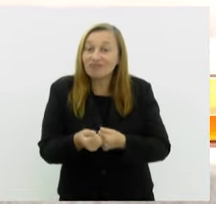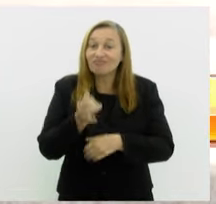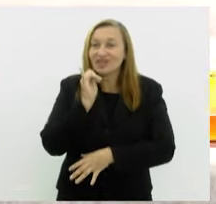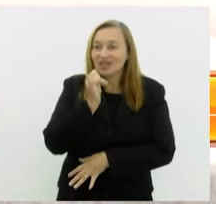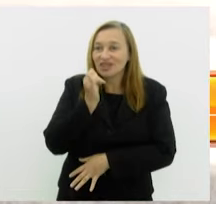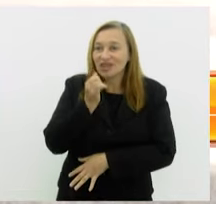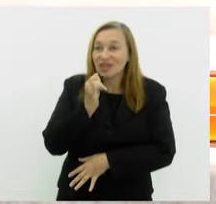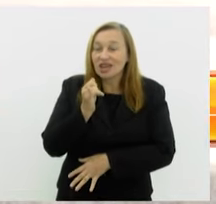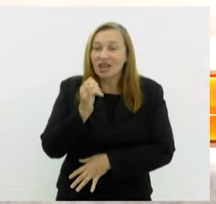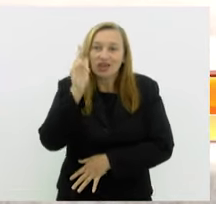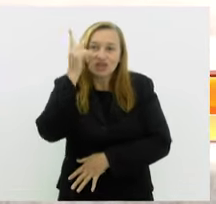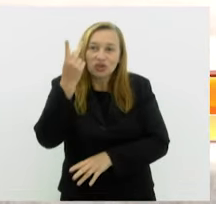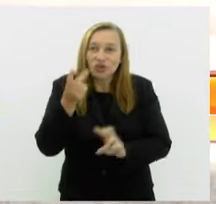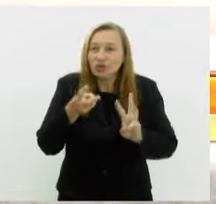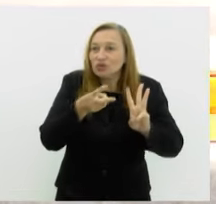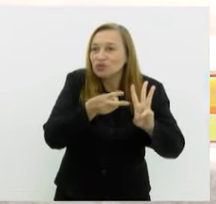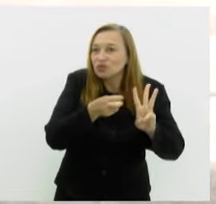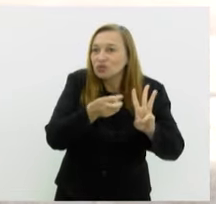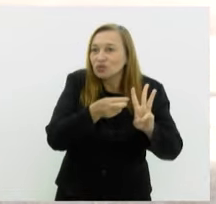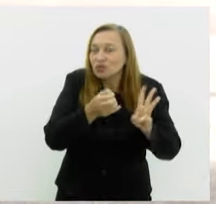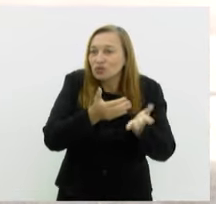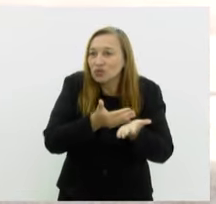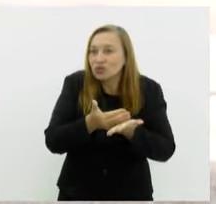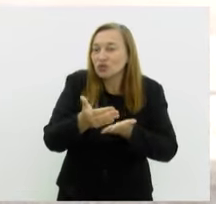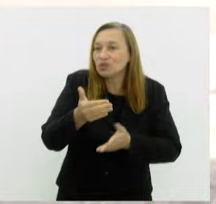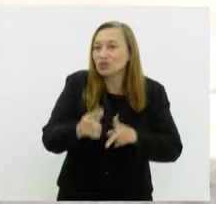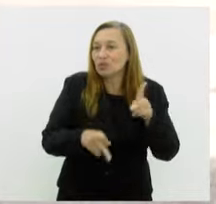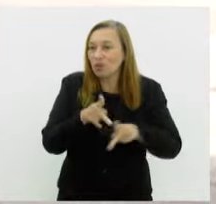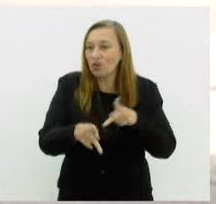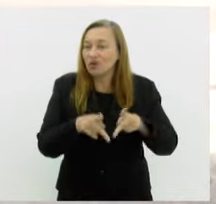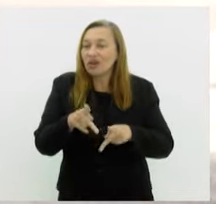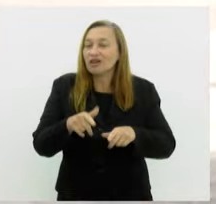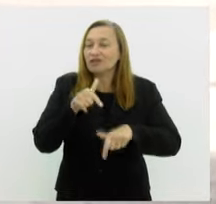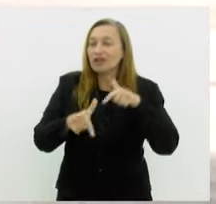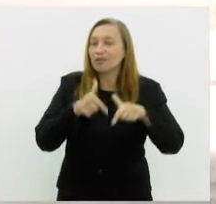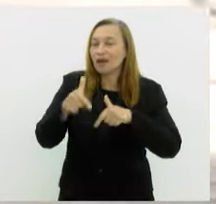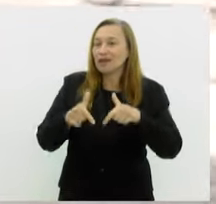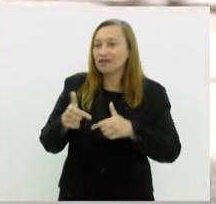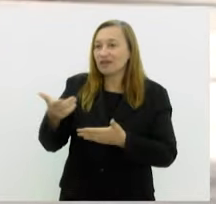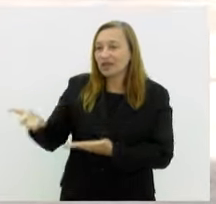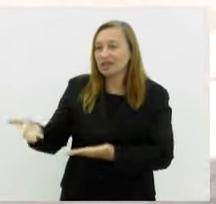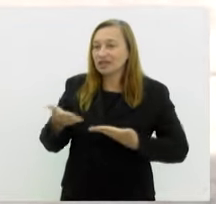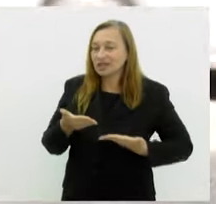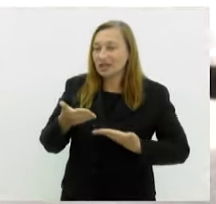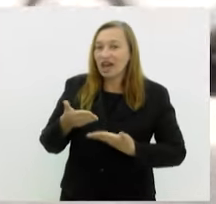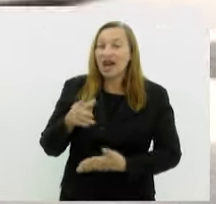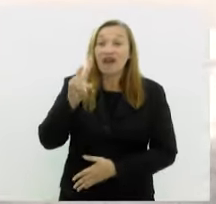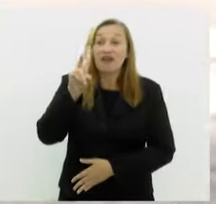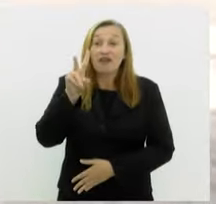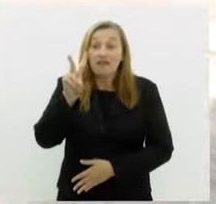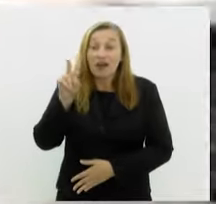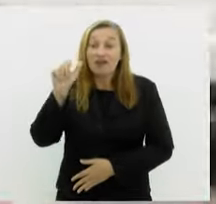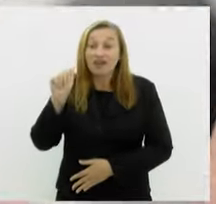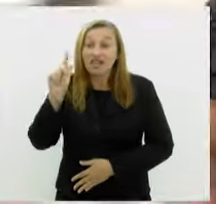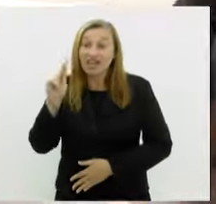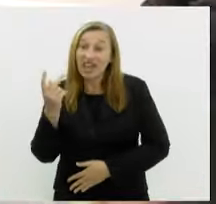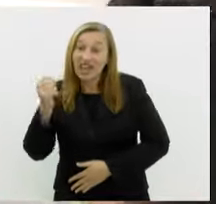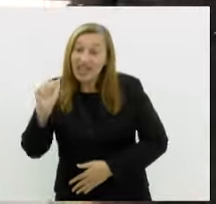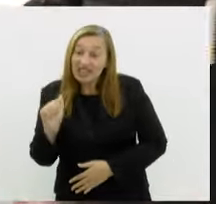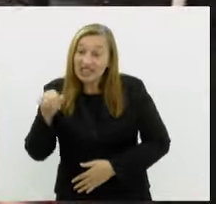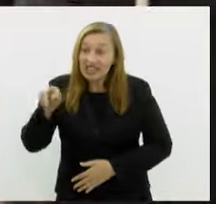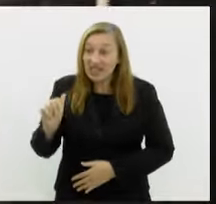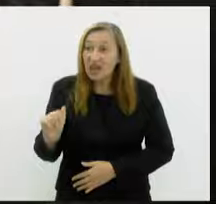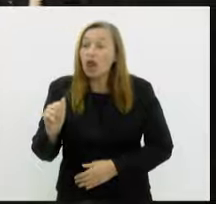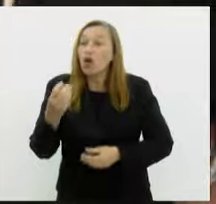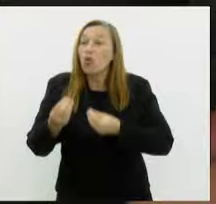dos nossos povos originários. Quem vai contar para a gente um pouquinho sobre esse trabalho é a Vanessa Musch, que é guia de turismo e empreendedora. Vanessa, como